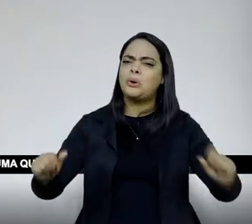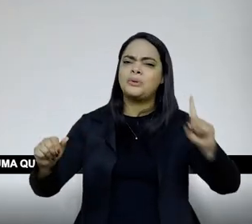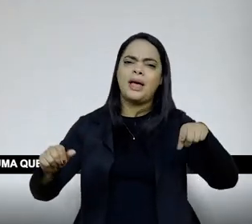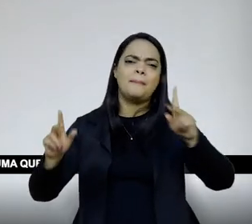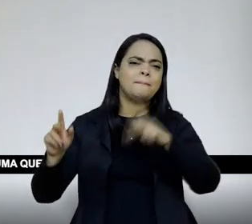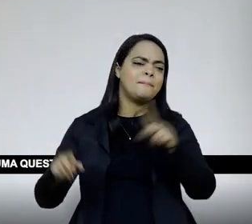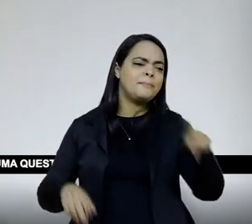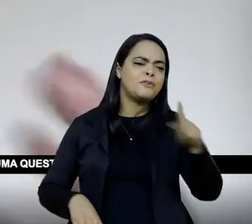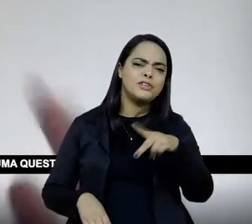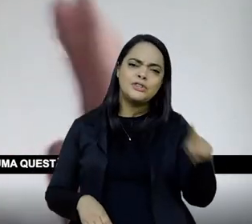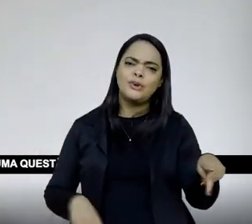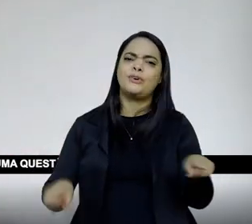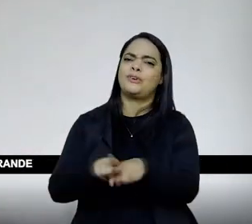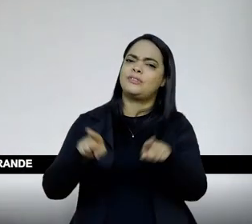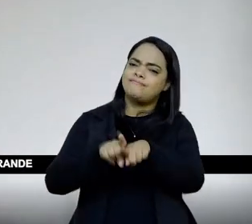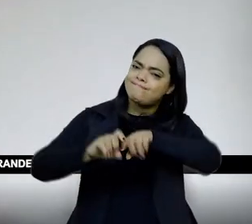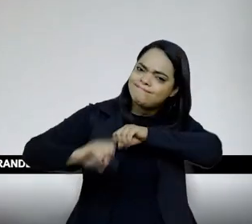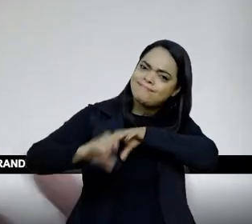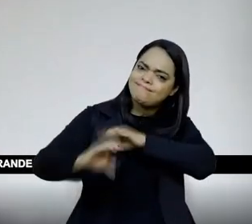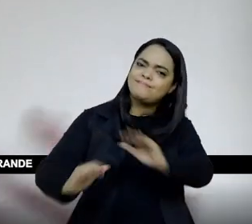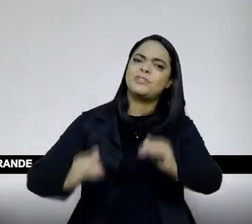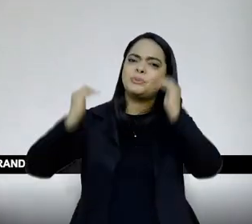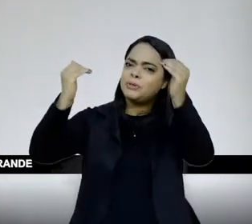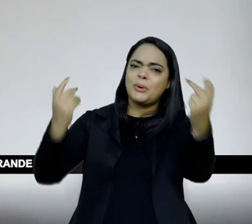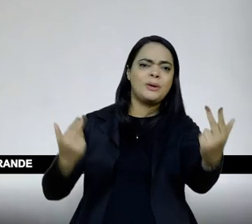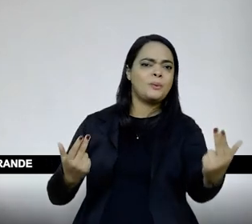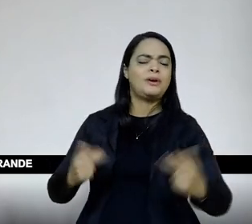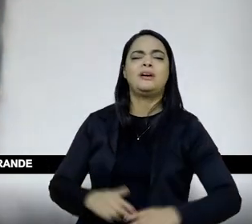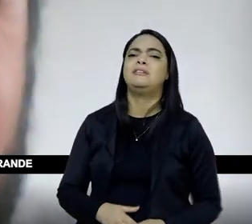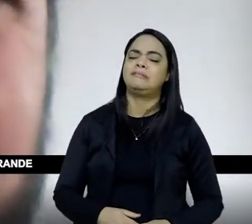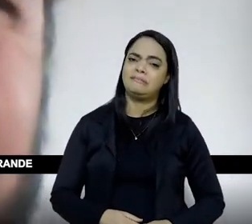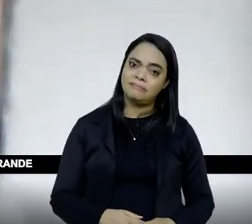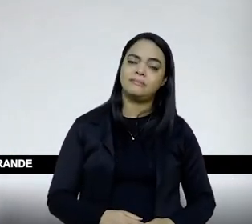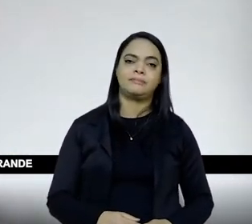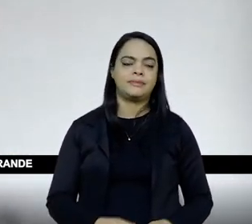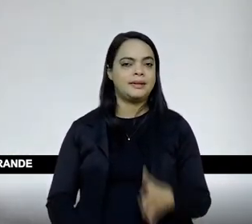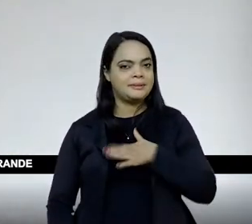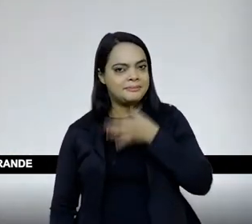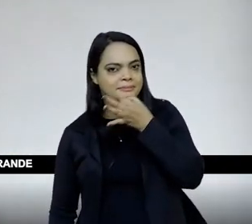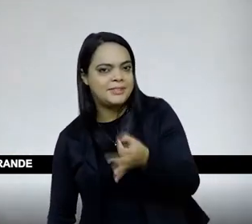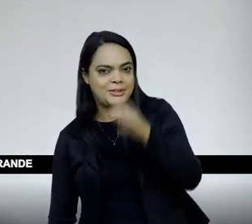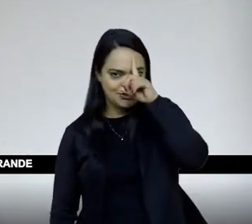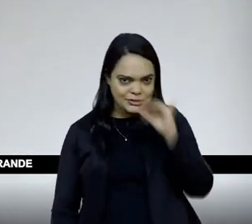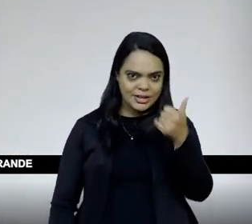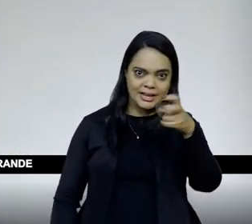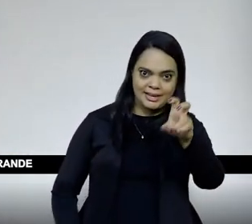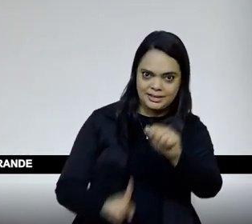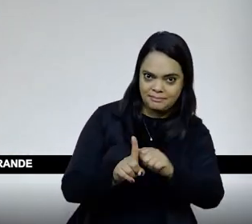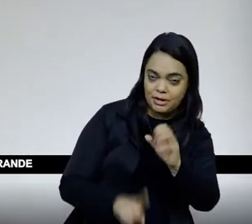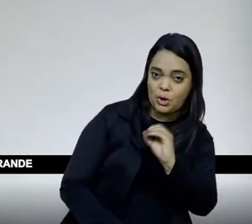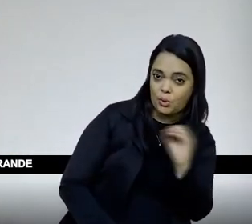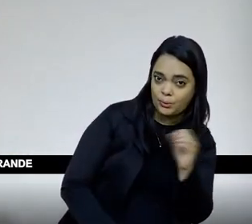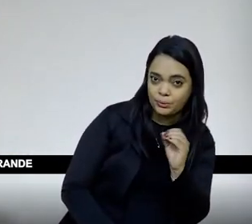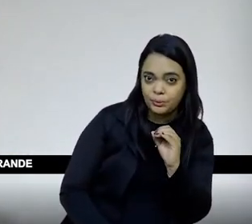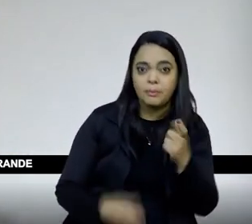pelo ensino superior, isso é uma questão lá. Por exemplo, eu acho que no dia 15 de outubro, como ano vazado, dia 15